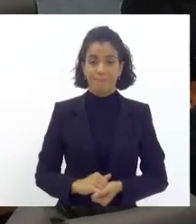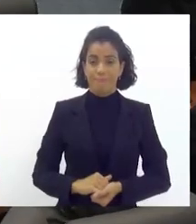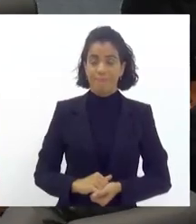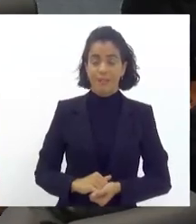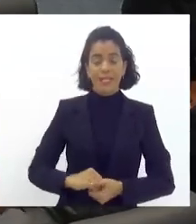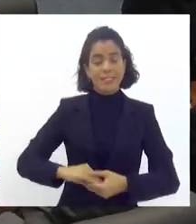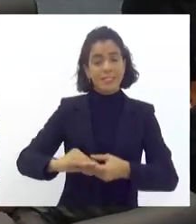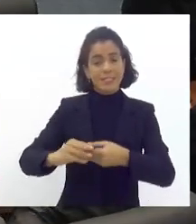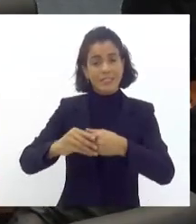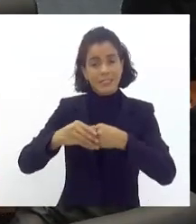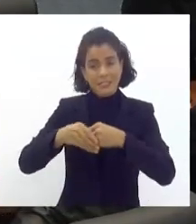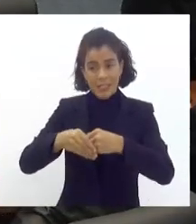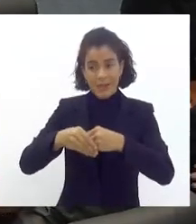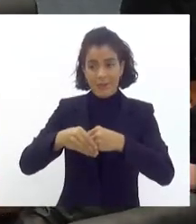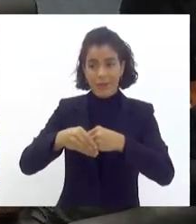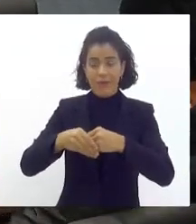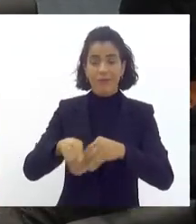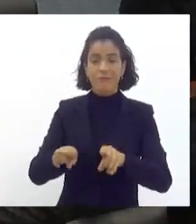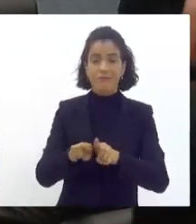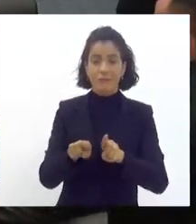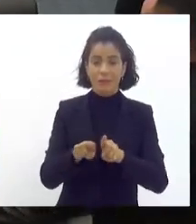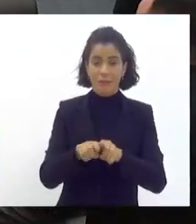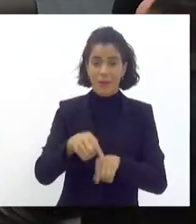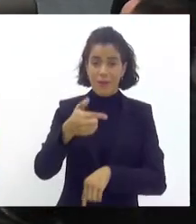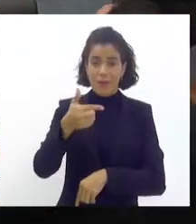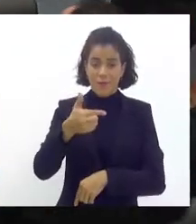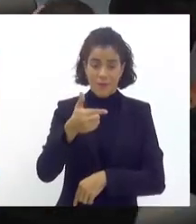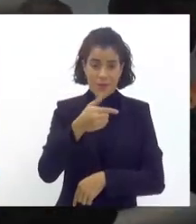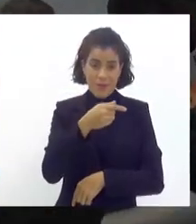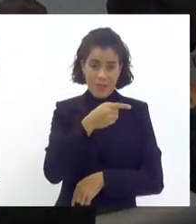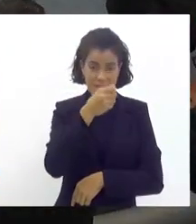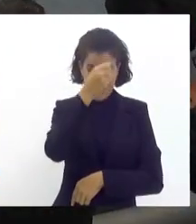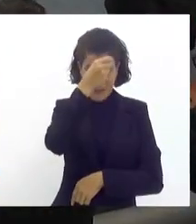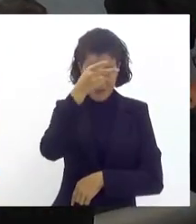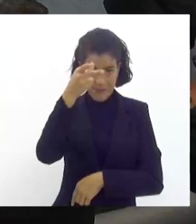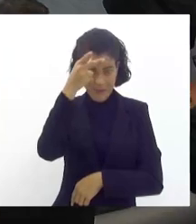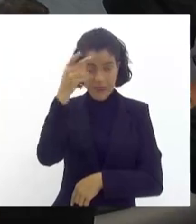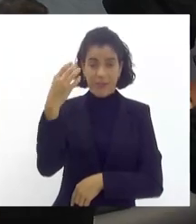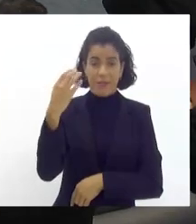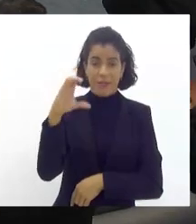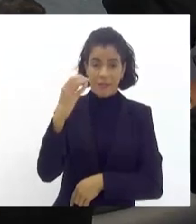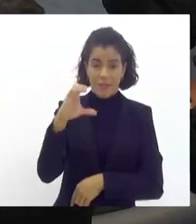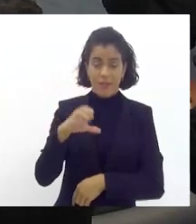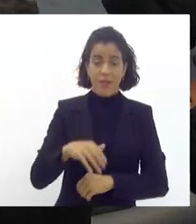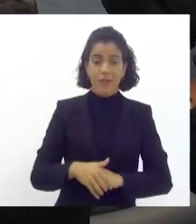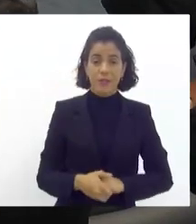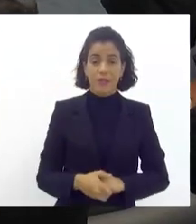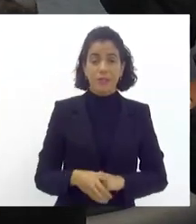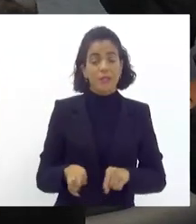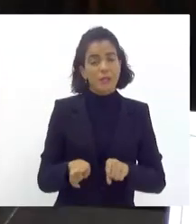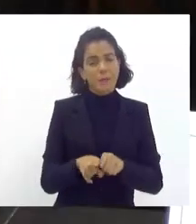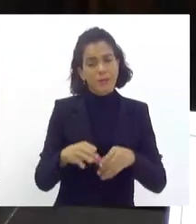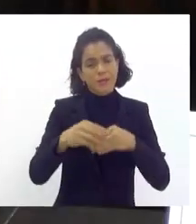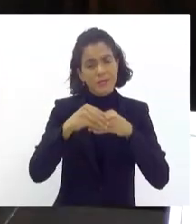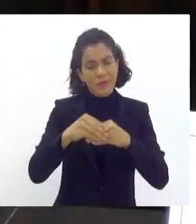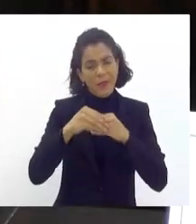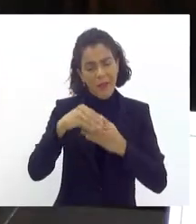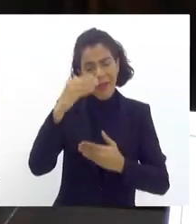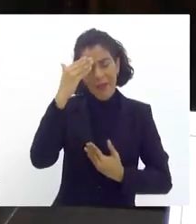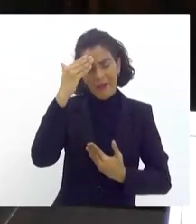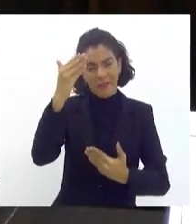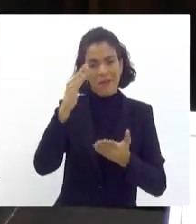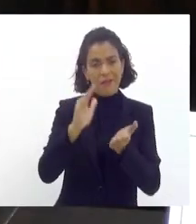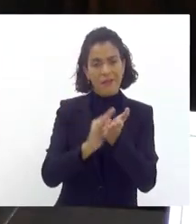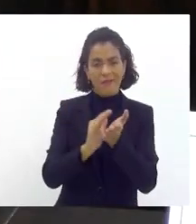saudar aqui também nosso vice-prefeito Bagueira de Niterói saudar agradecer agradecer parabenizar